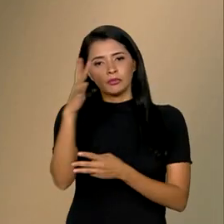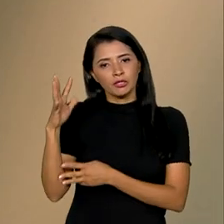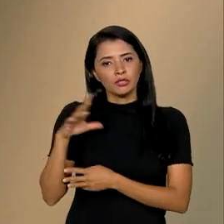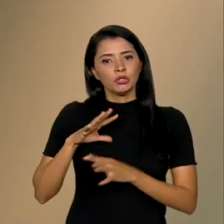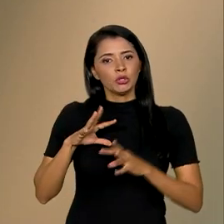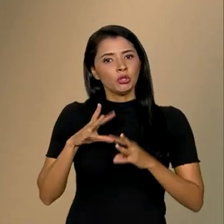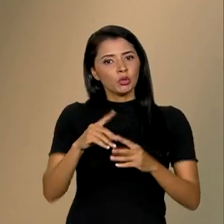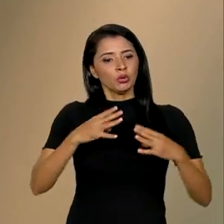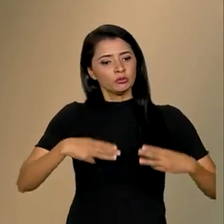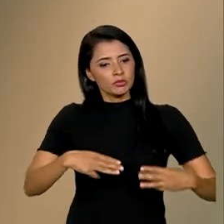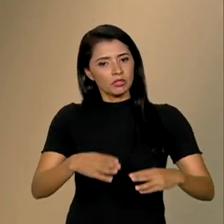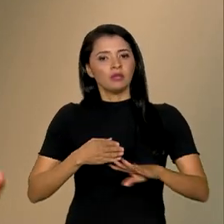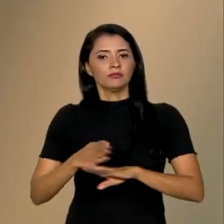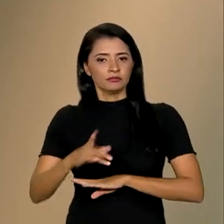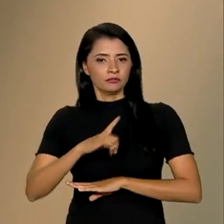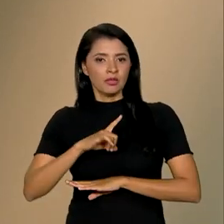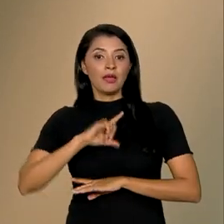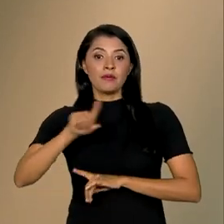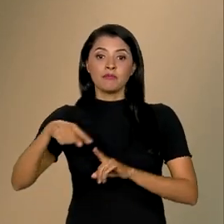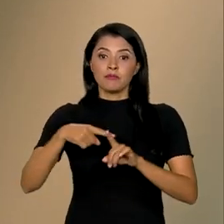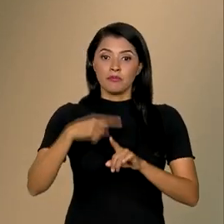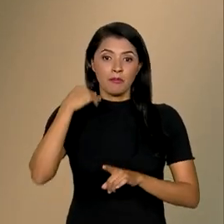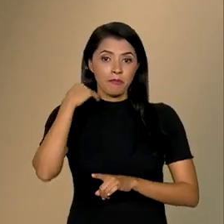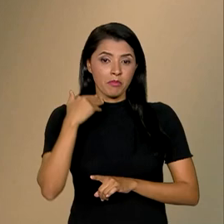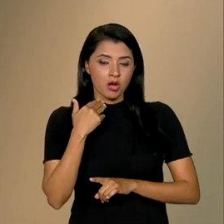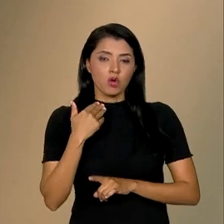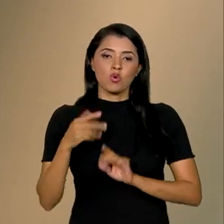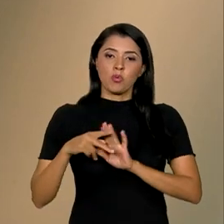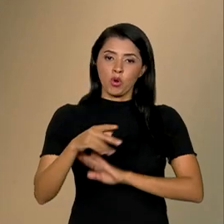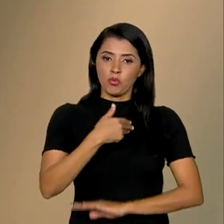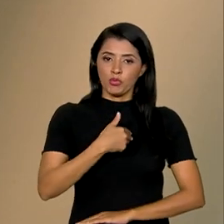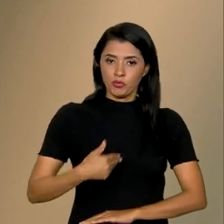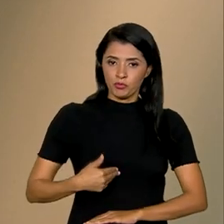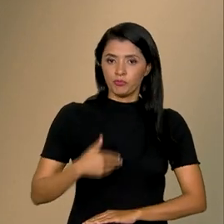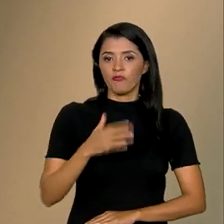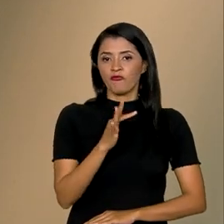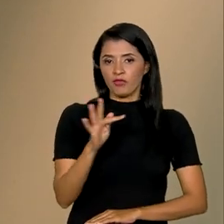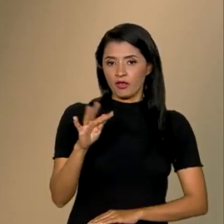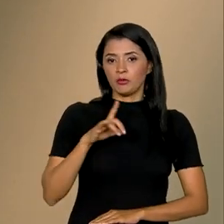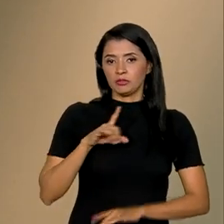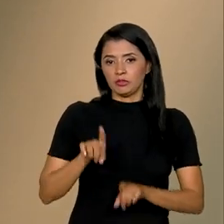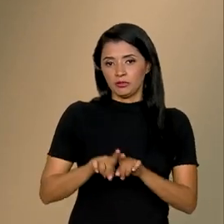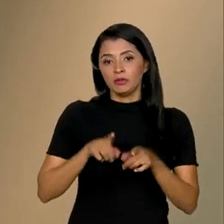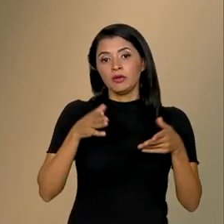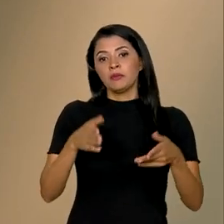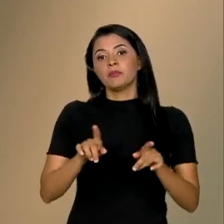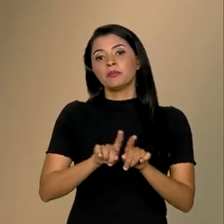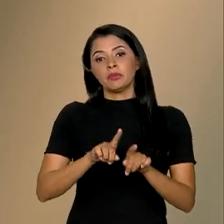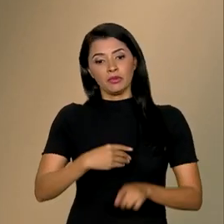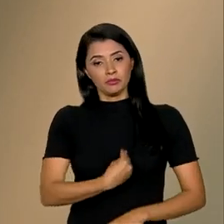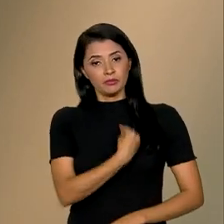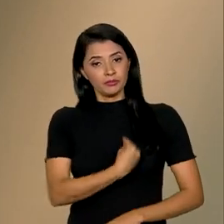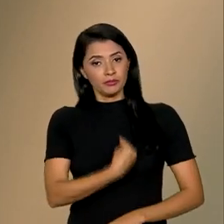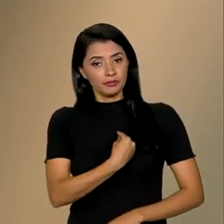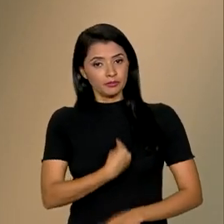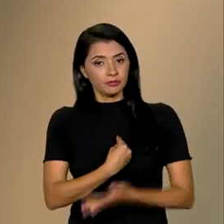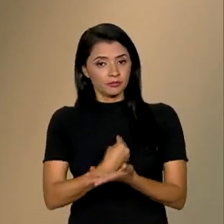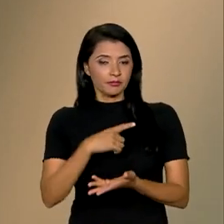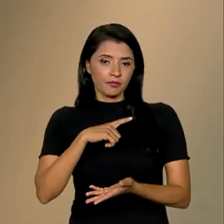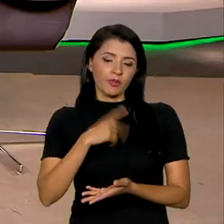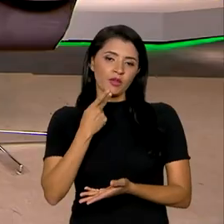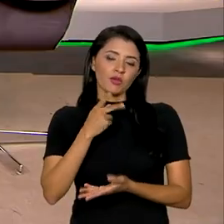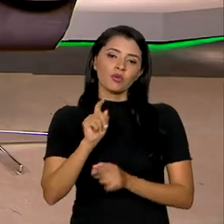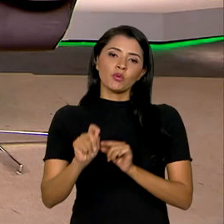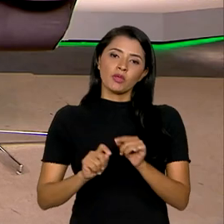todos os ministérios presentes, mais os bancos públicos federais. E aí também tem a presença, eu